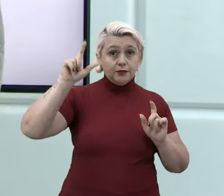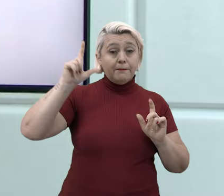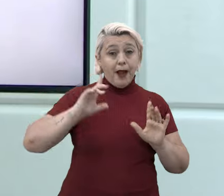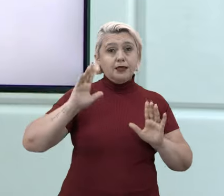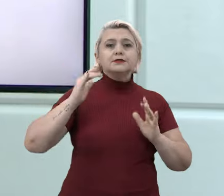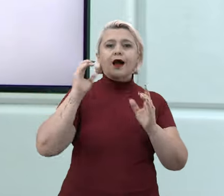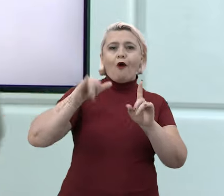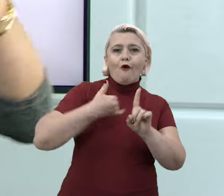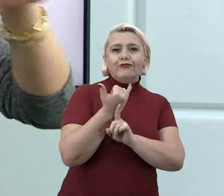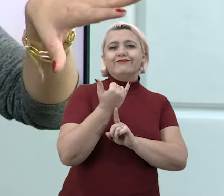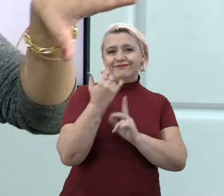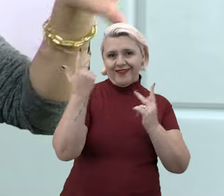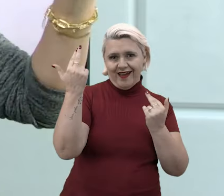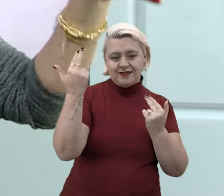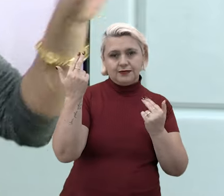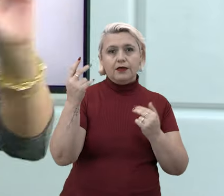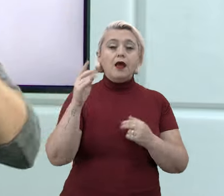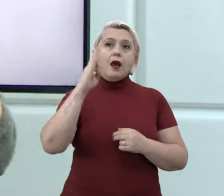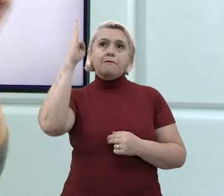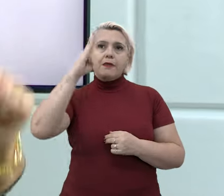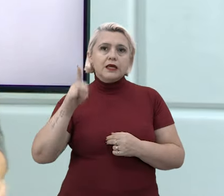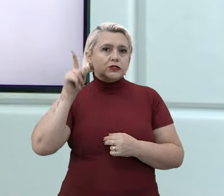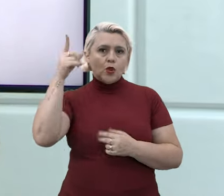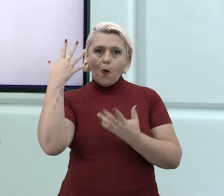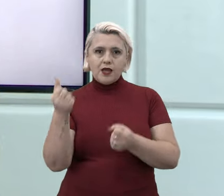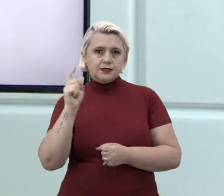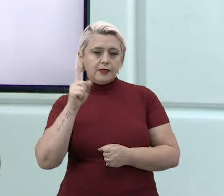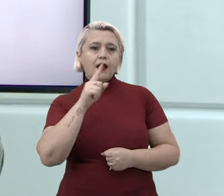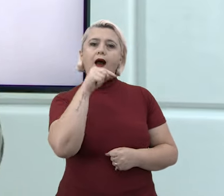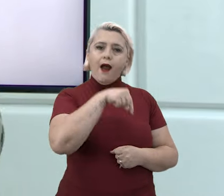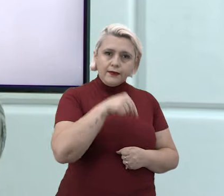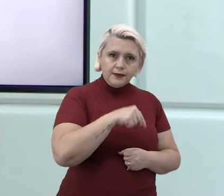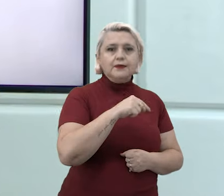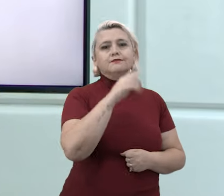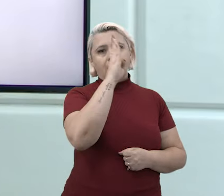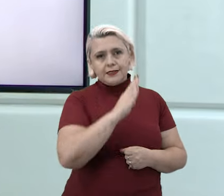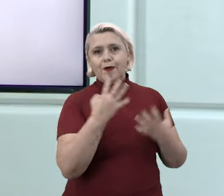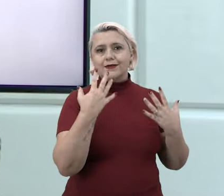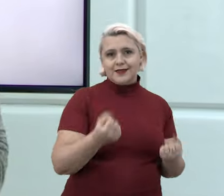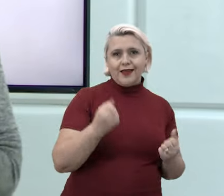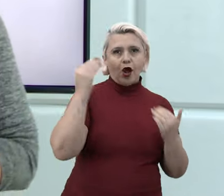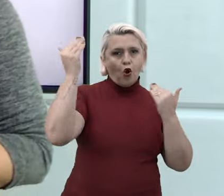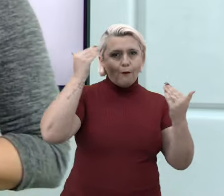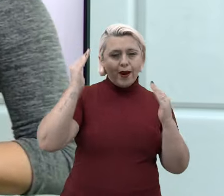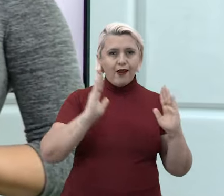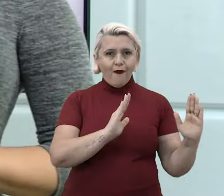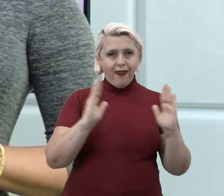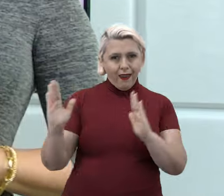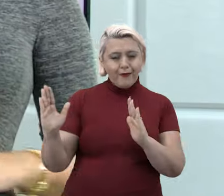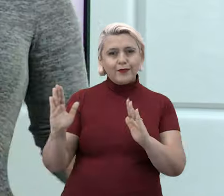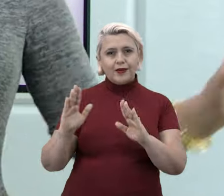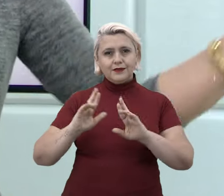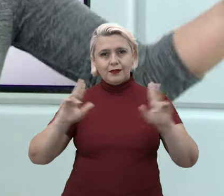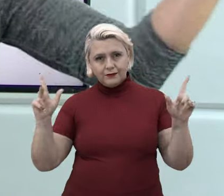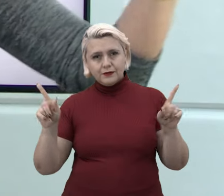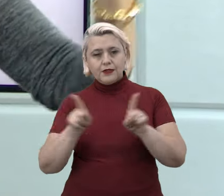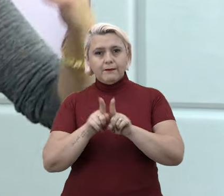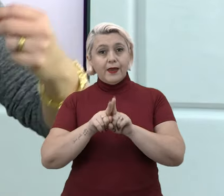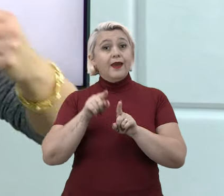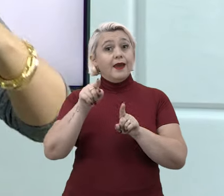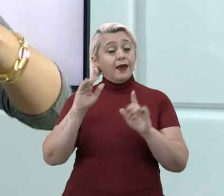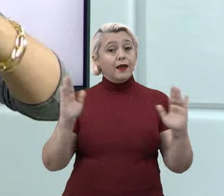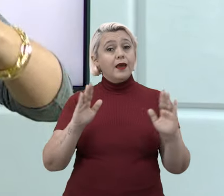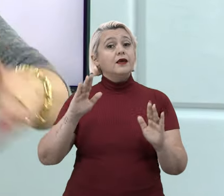lugar, isso não é aceito de jeito nenhum. Aqui no Brasil, as coisas acontecem, mas não deveriam. Comparou épocas diferentes? Isso vem lá da geografia, esse